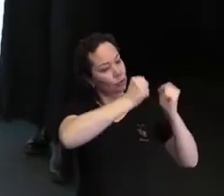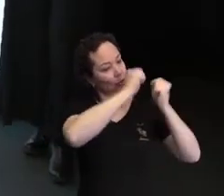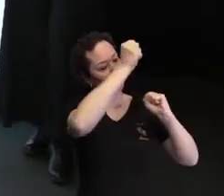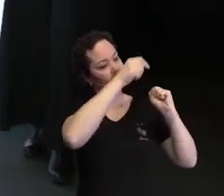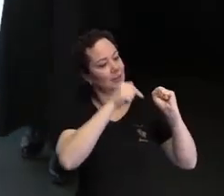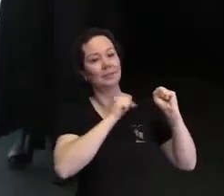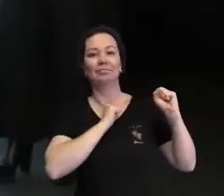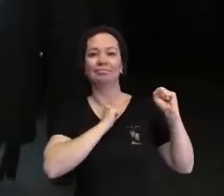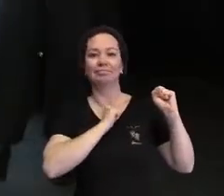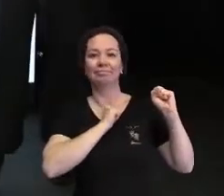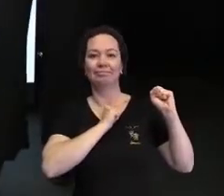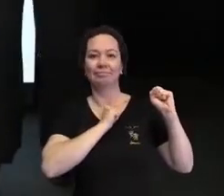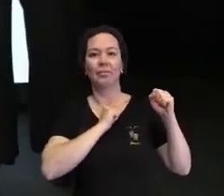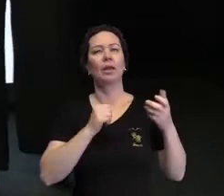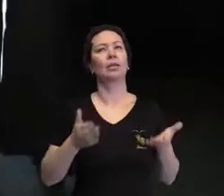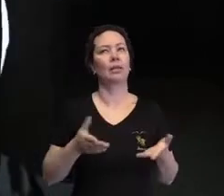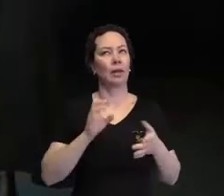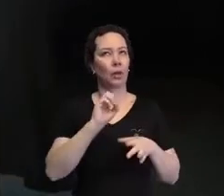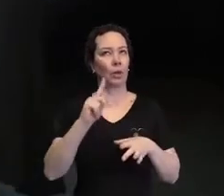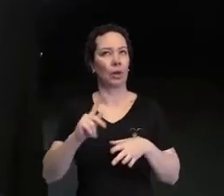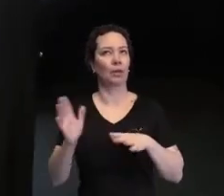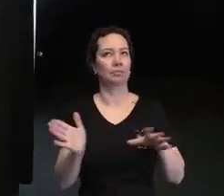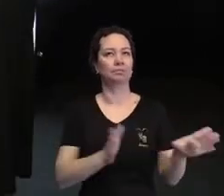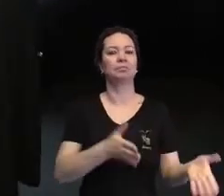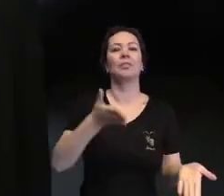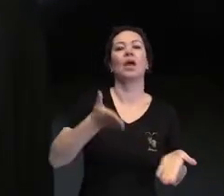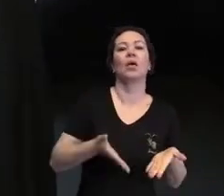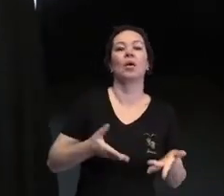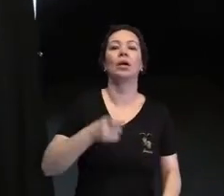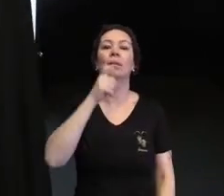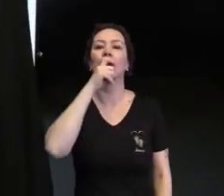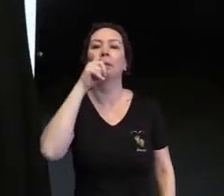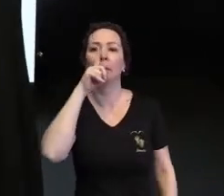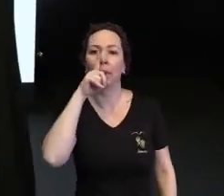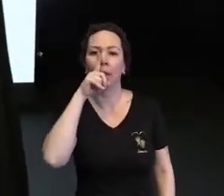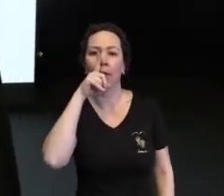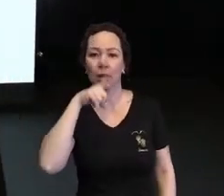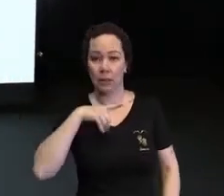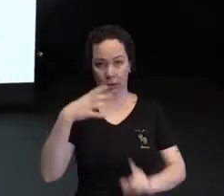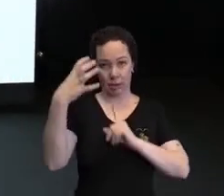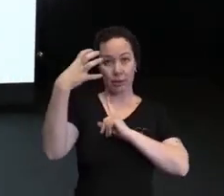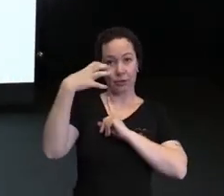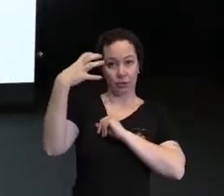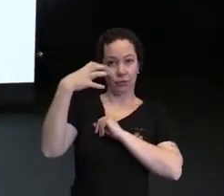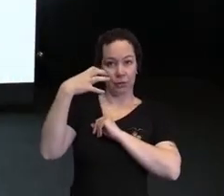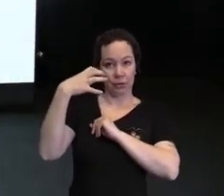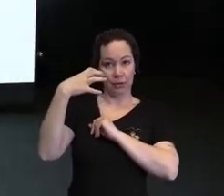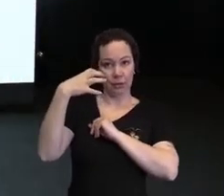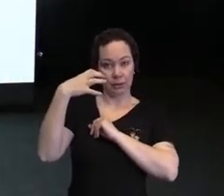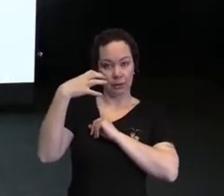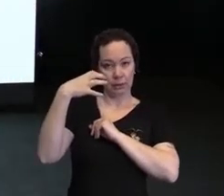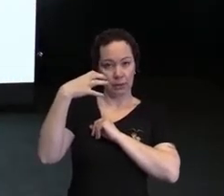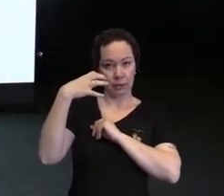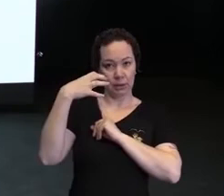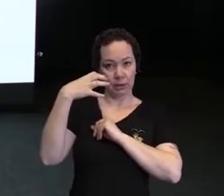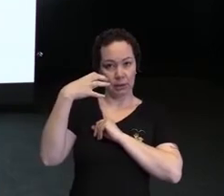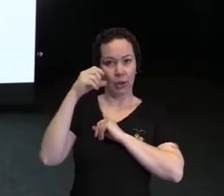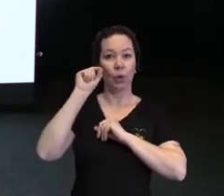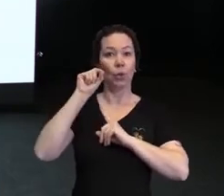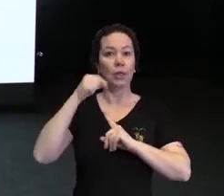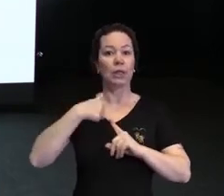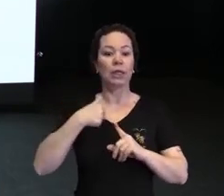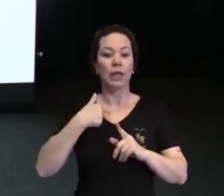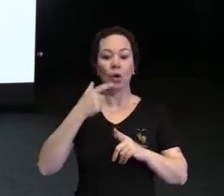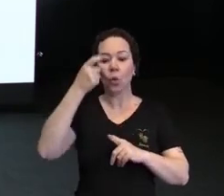E para nós pais, como pais, há impacto os vieses inconscientes com toda certeza.